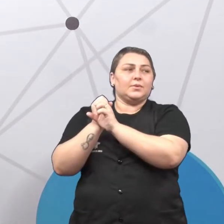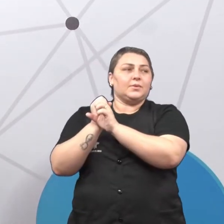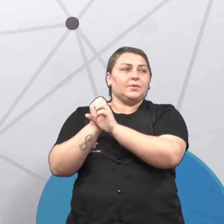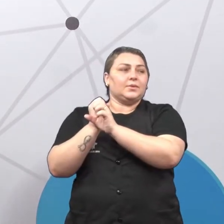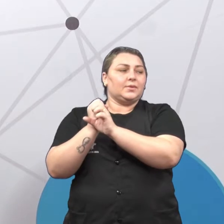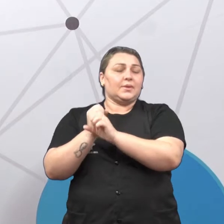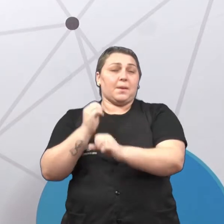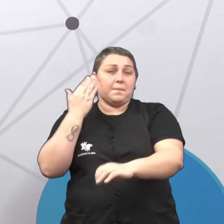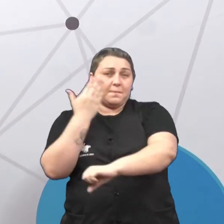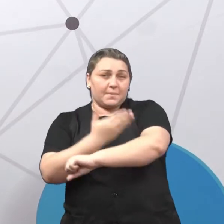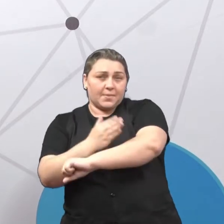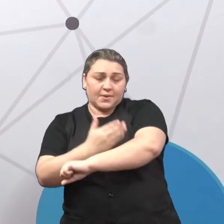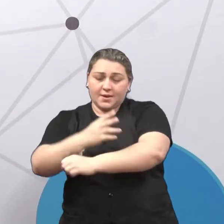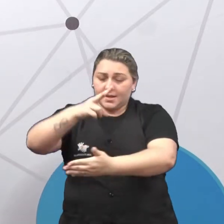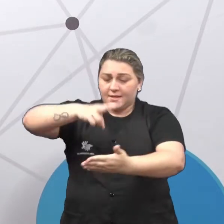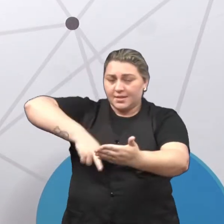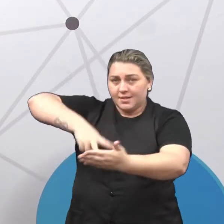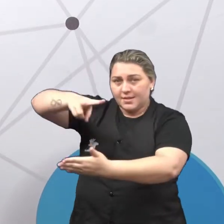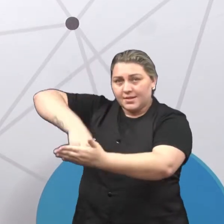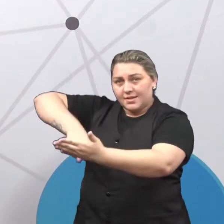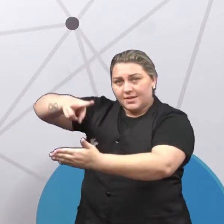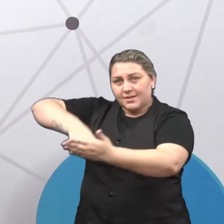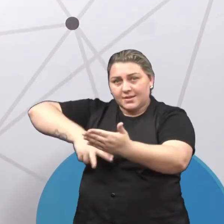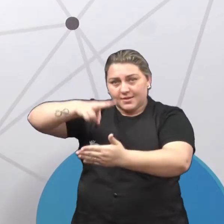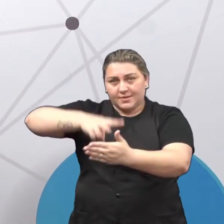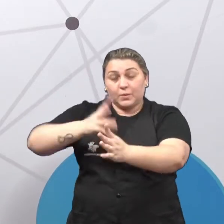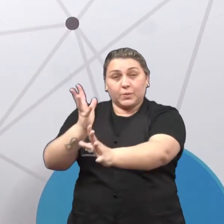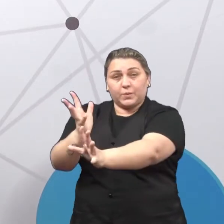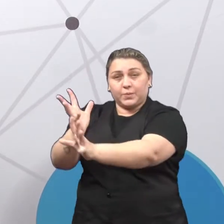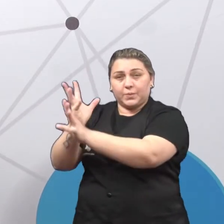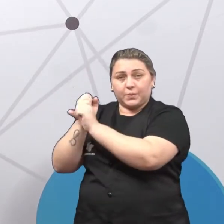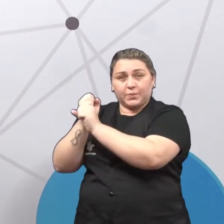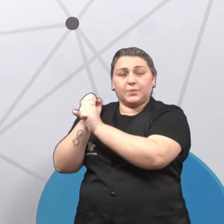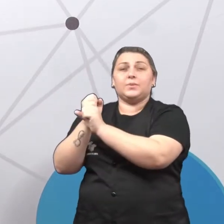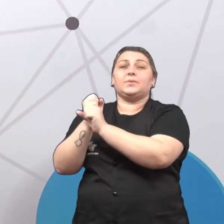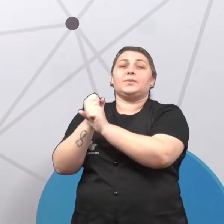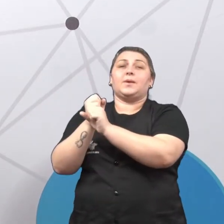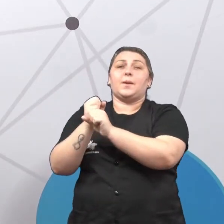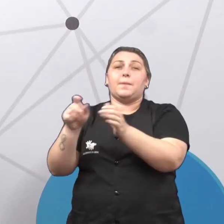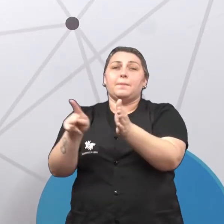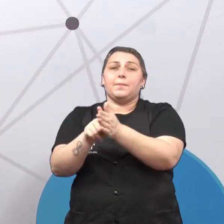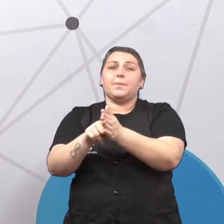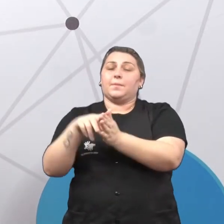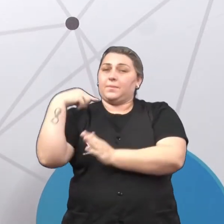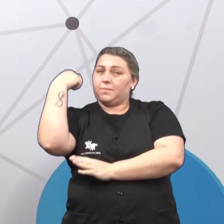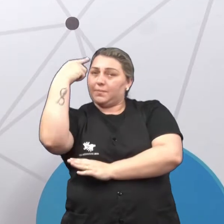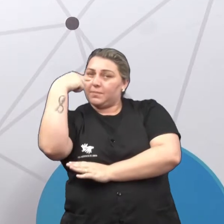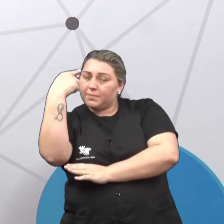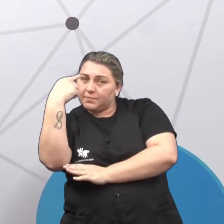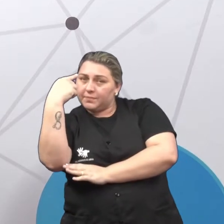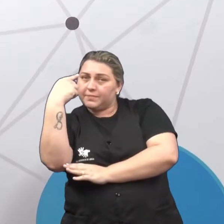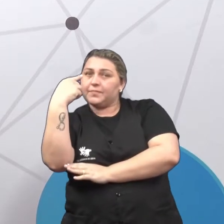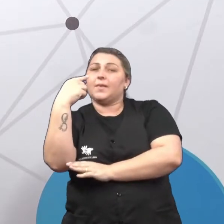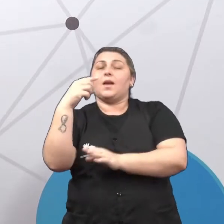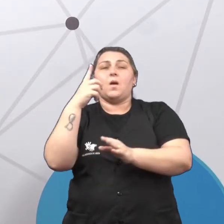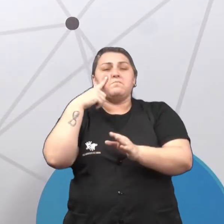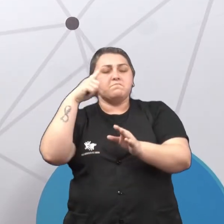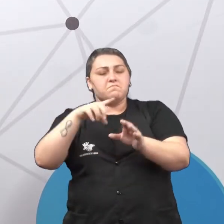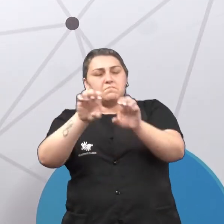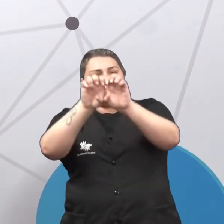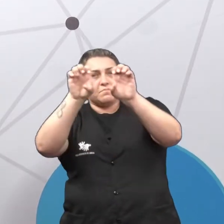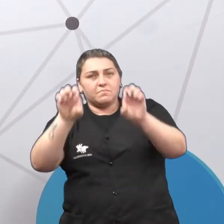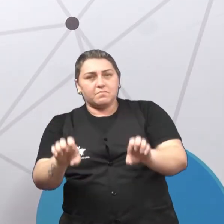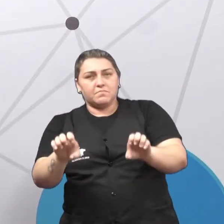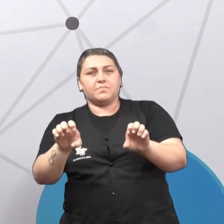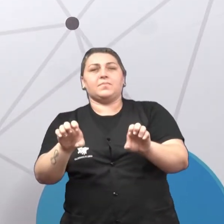mais eu pratico aí a leitura, mais eu vou desenvolvendo a fluência, né? Eu vou lendo, vou observando as estruturas aí das palavras, né? As